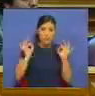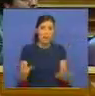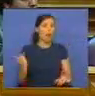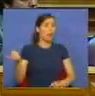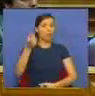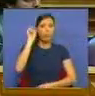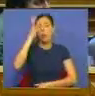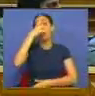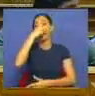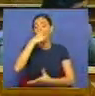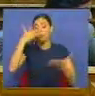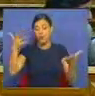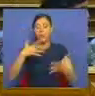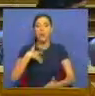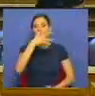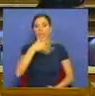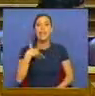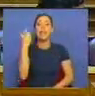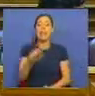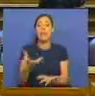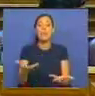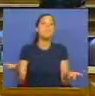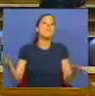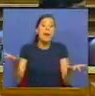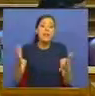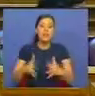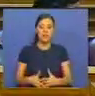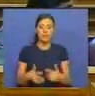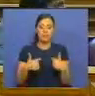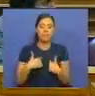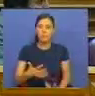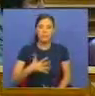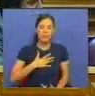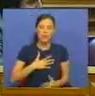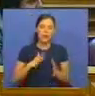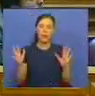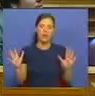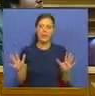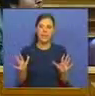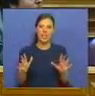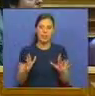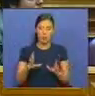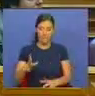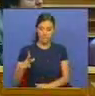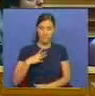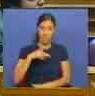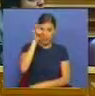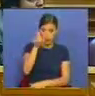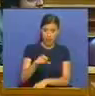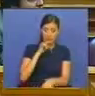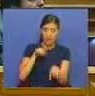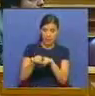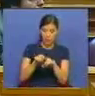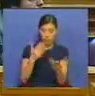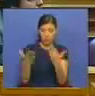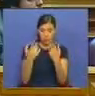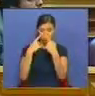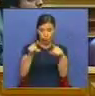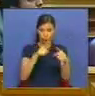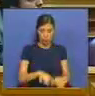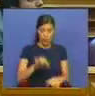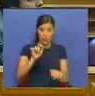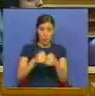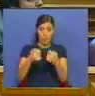Também, infelizmente. Nós lamentamos. Mas enfim, nós não queríamos embaraçar a Sra. Deputada com as contradições